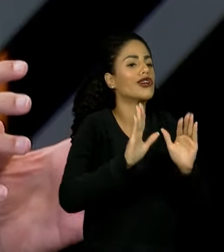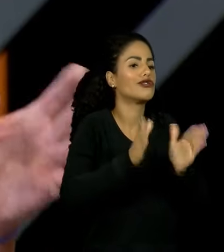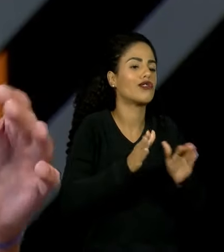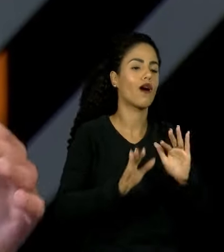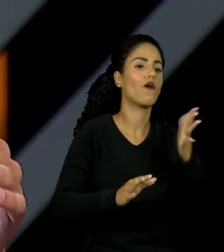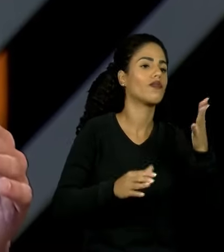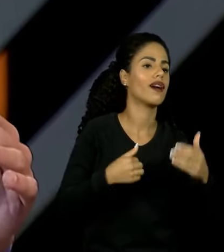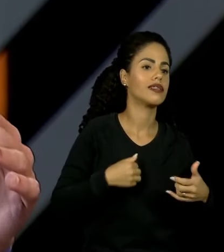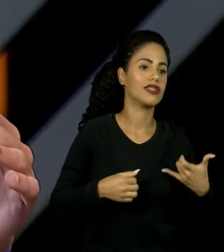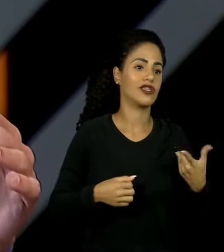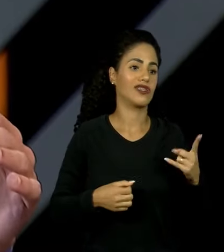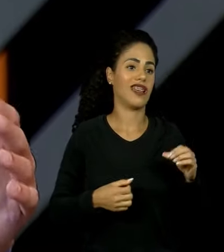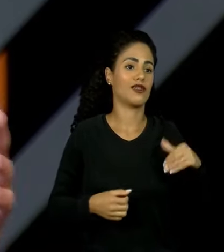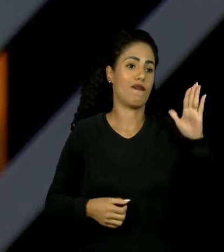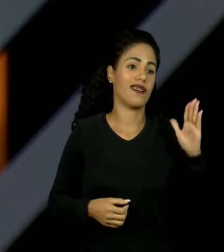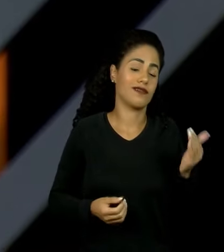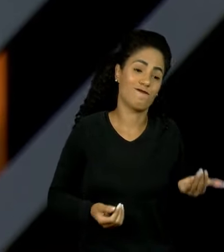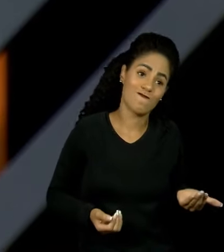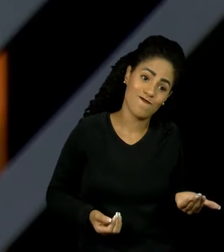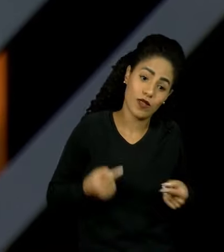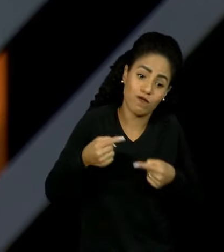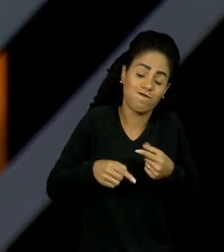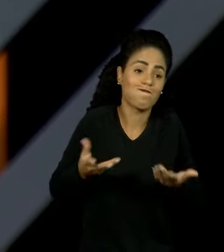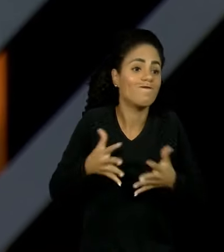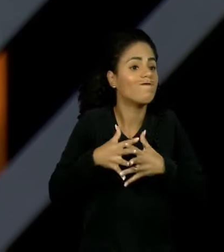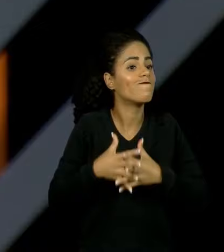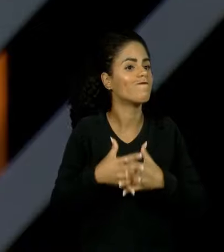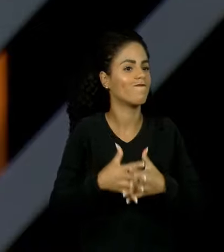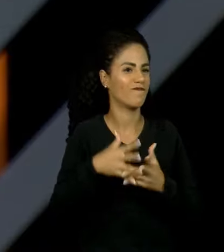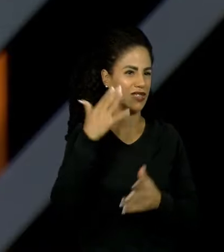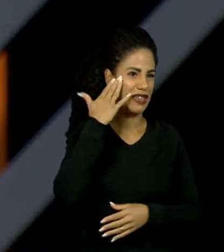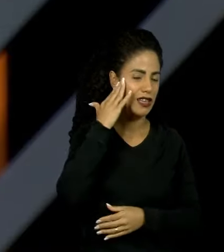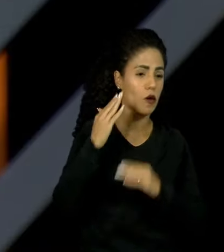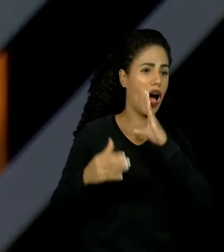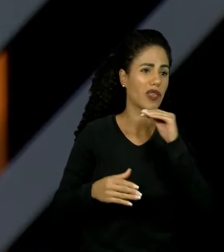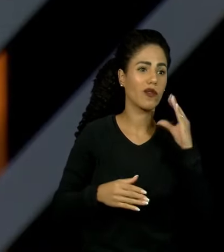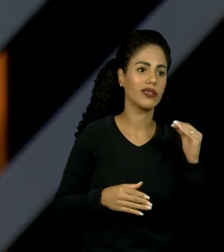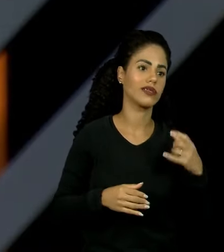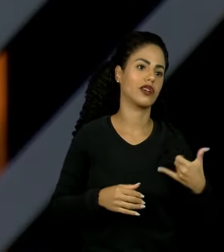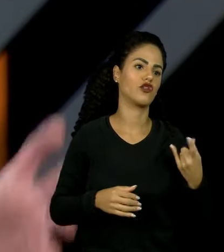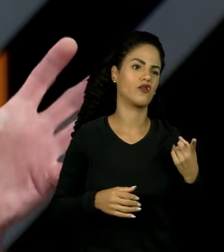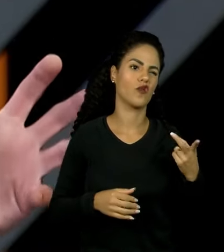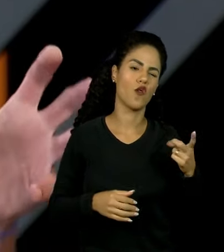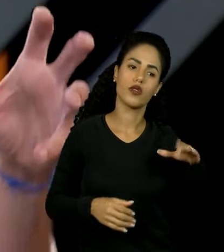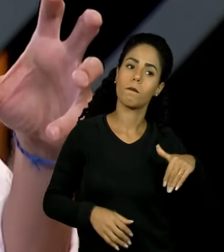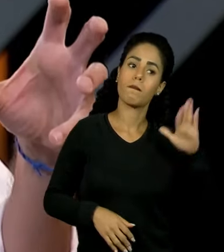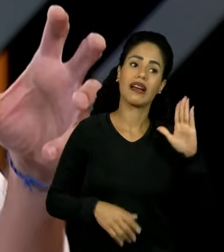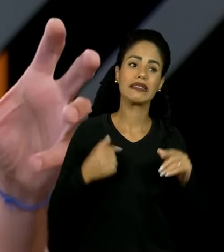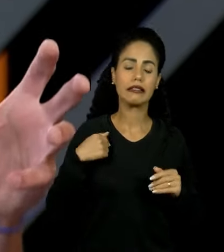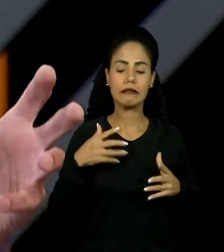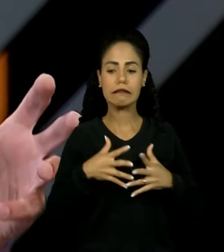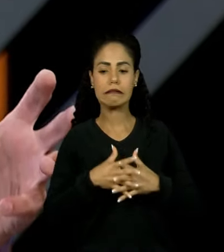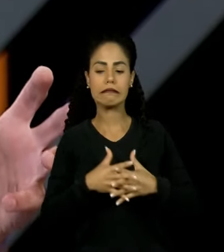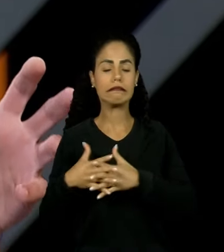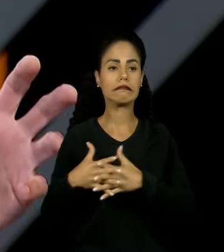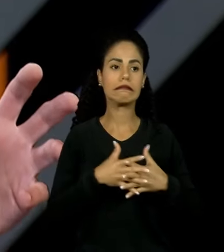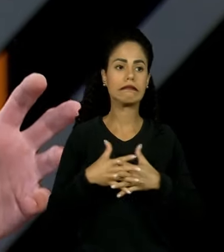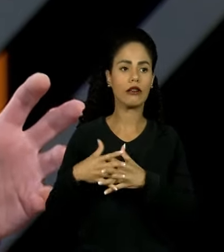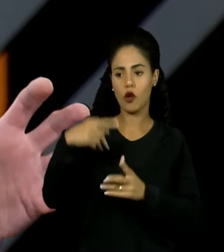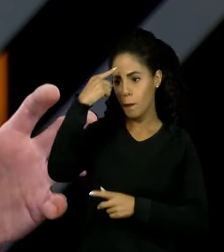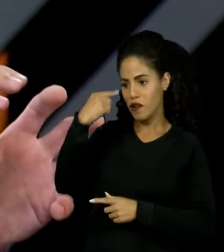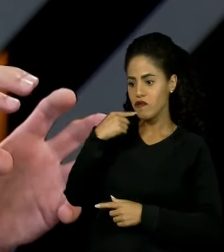o de crianças com mais de 10 anos e também de adolescentes. Adolescentes são os que têm 12 anos ou mais. Então, esse desencaixe de perfil